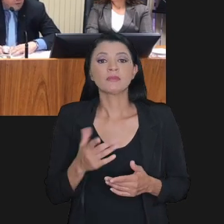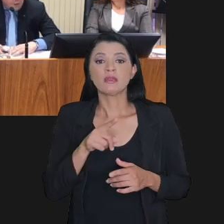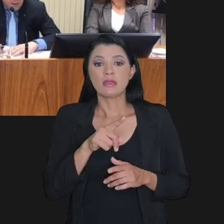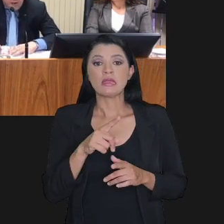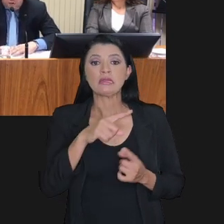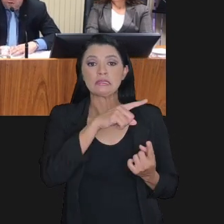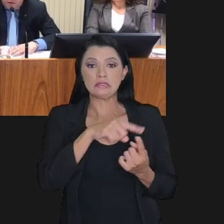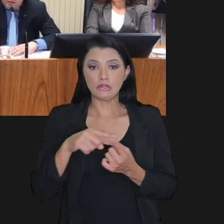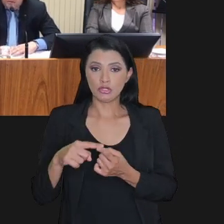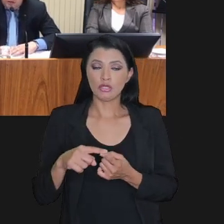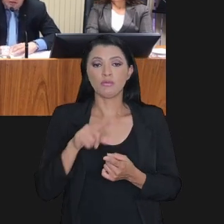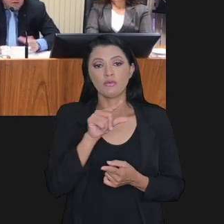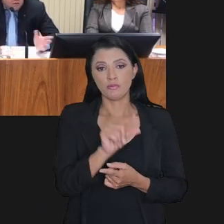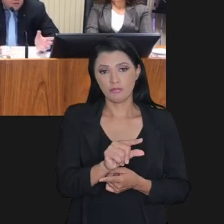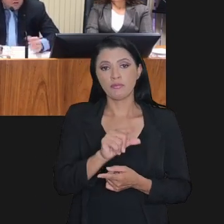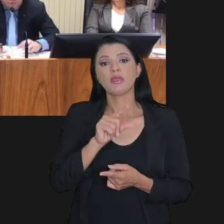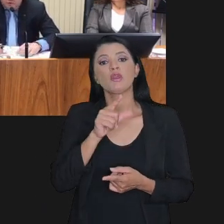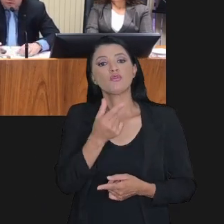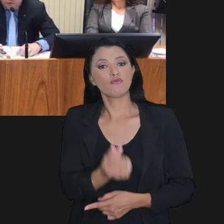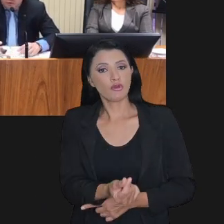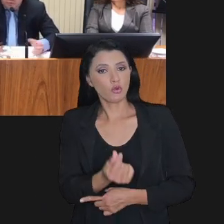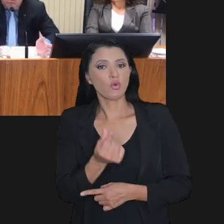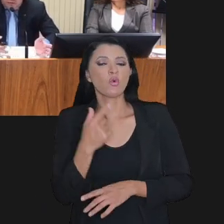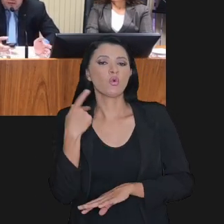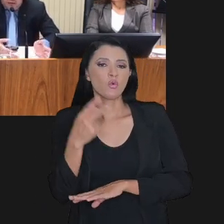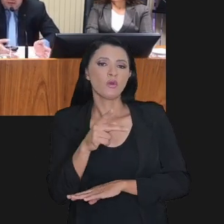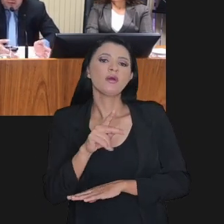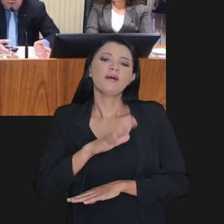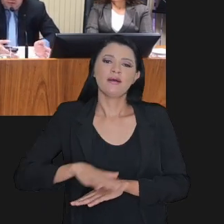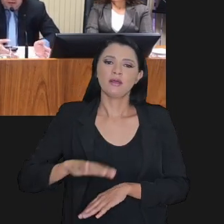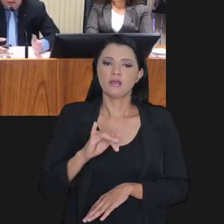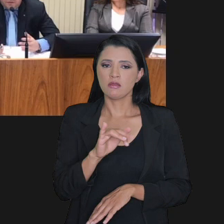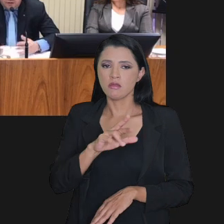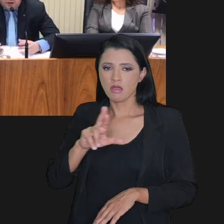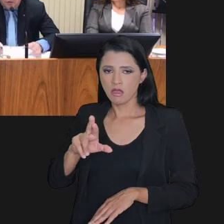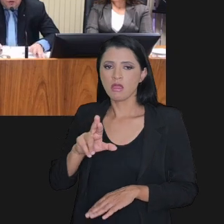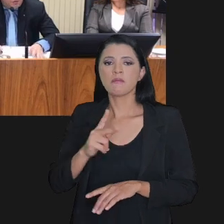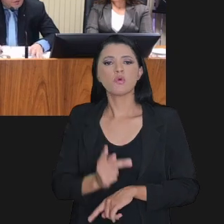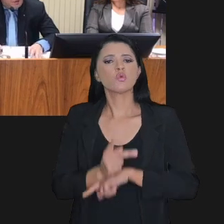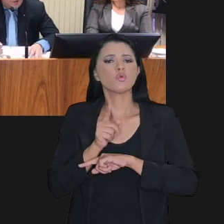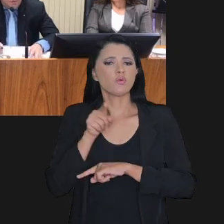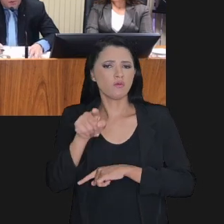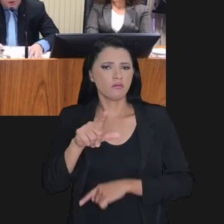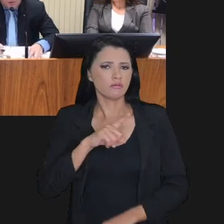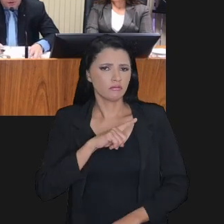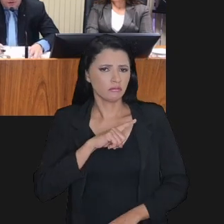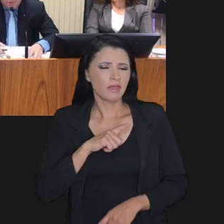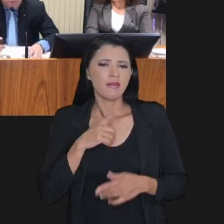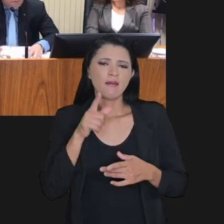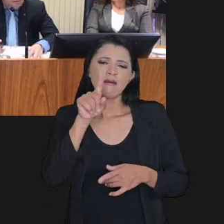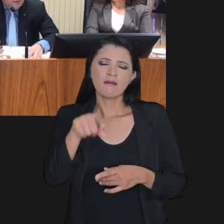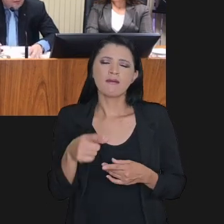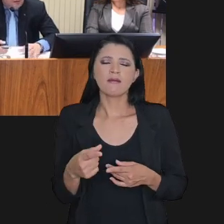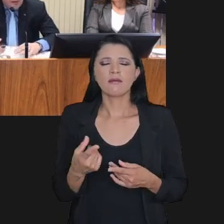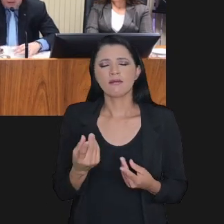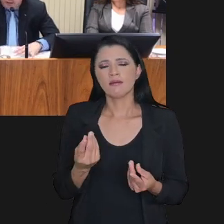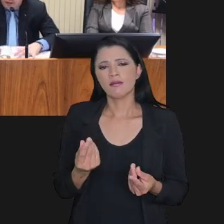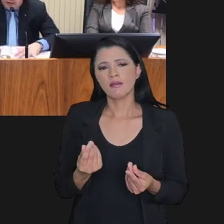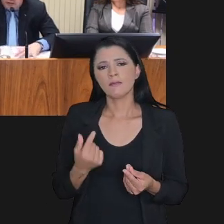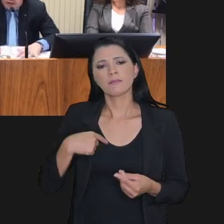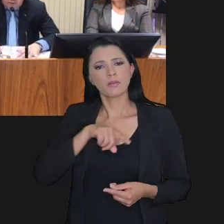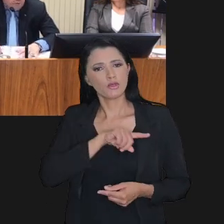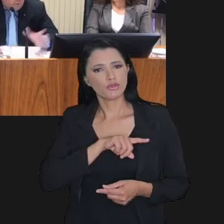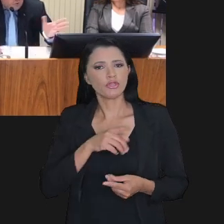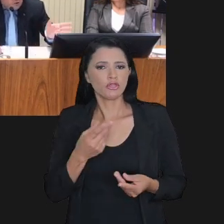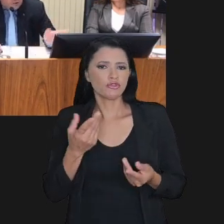com ele. Então, essa modalidade de contencioso de pequeno valor tem no âmbito da Receita Federal, no âmbito da Procuradoria, que